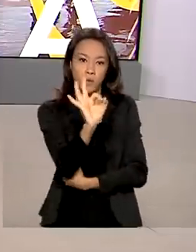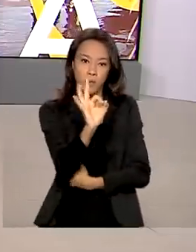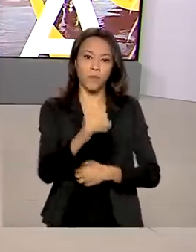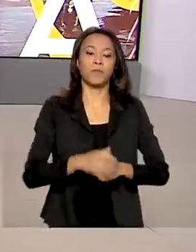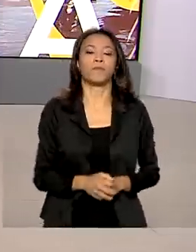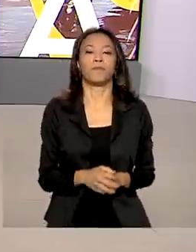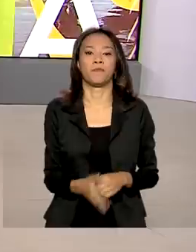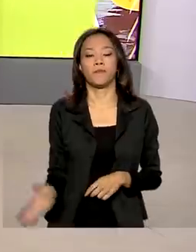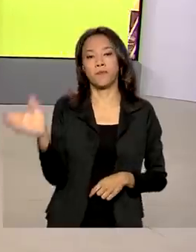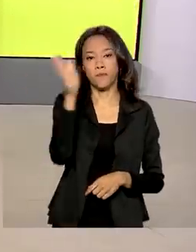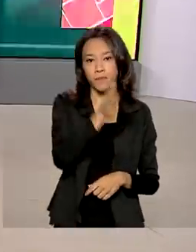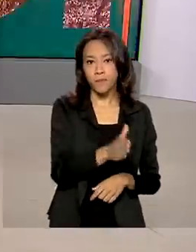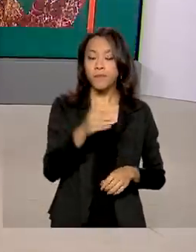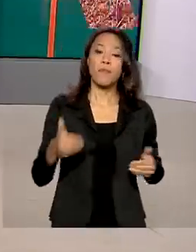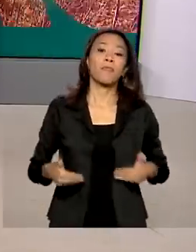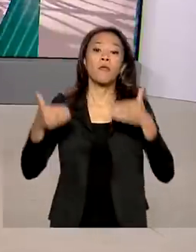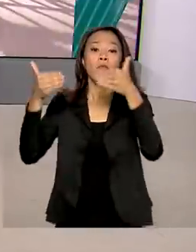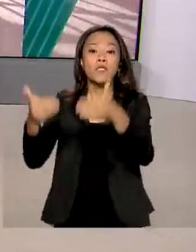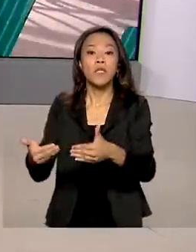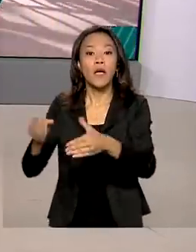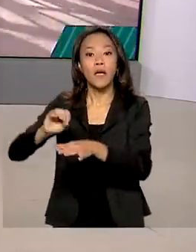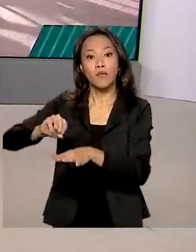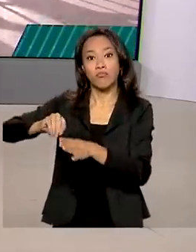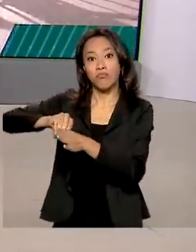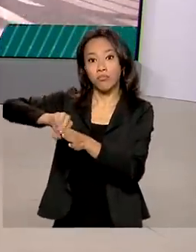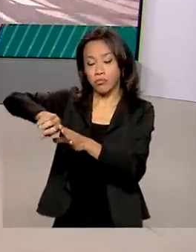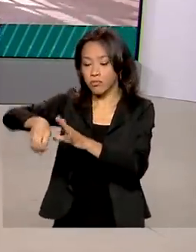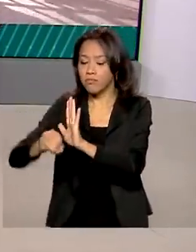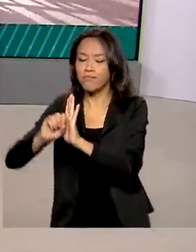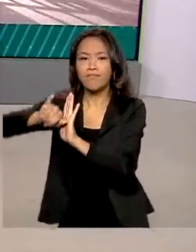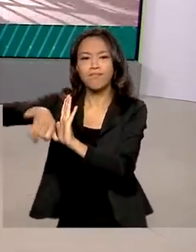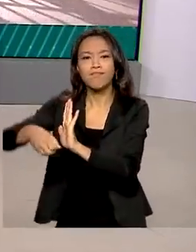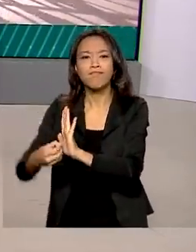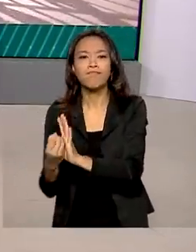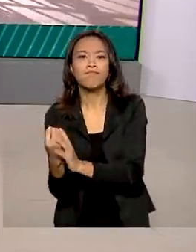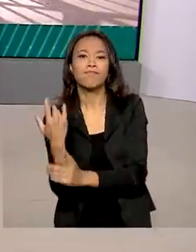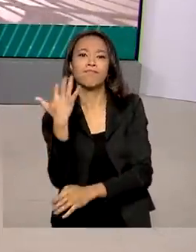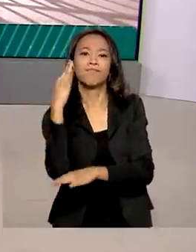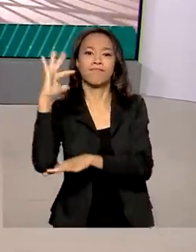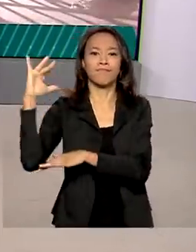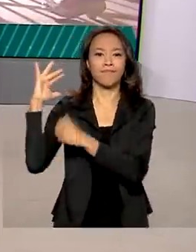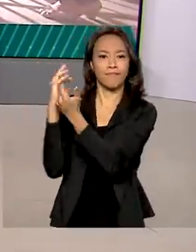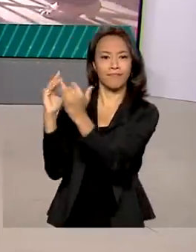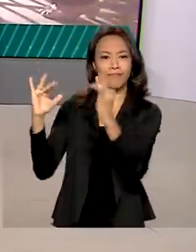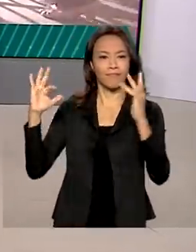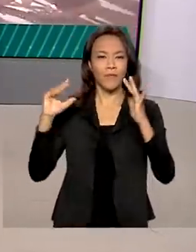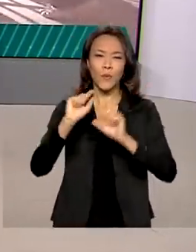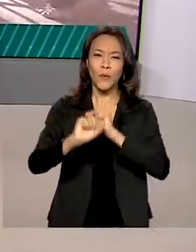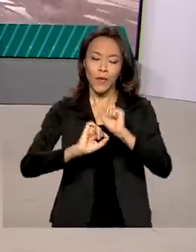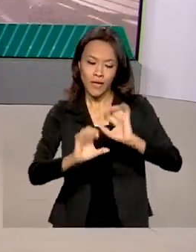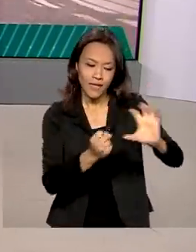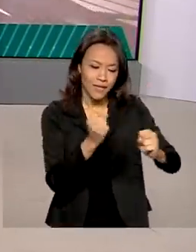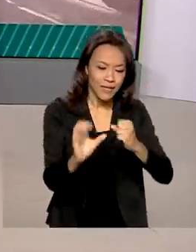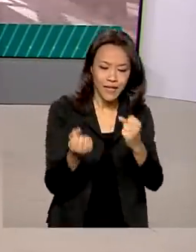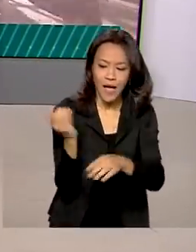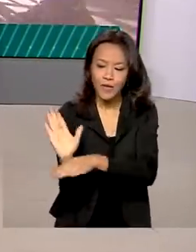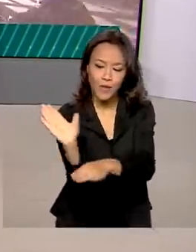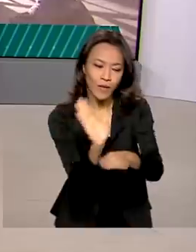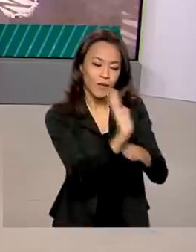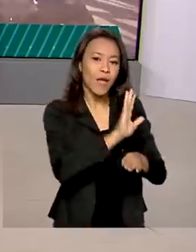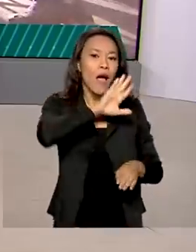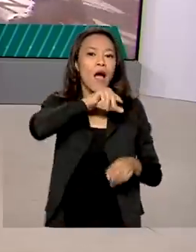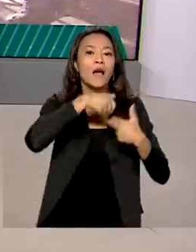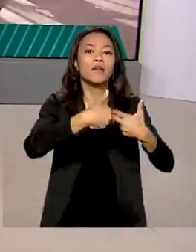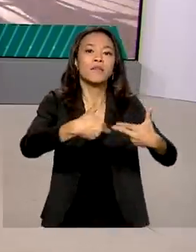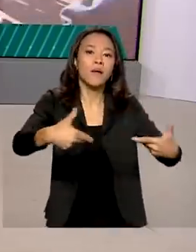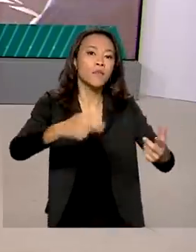O Ministério do Meio Ambiente criou o Programa Nacional de Resgate de Fauna Silvestre, o Resgate Mais. A intenção